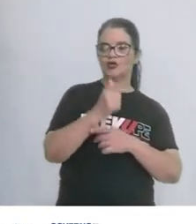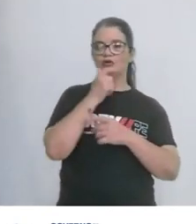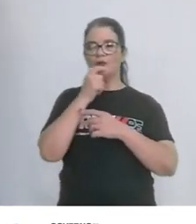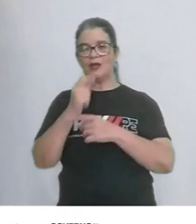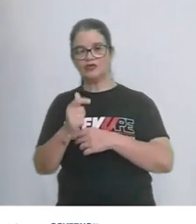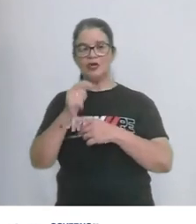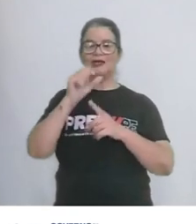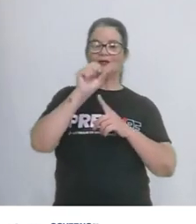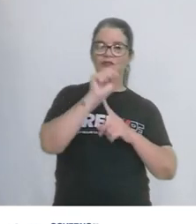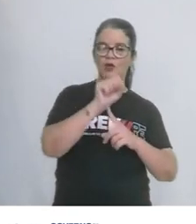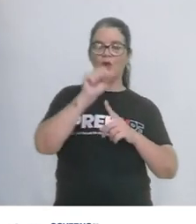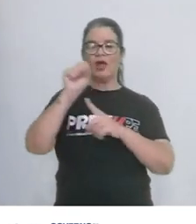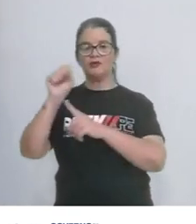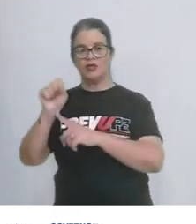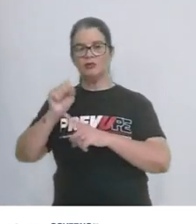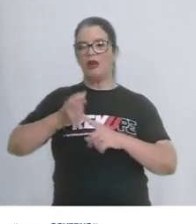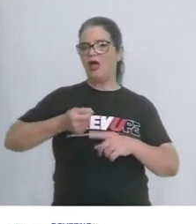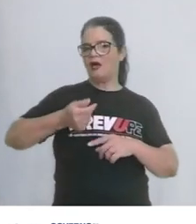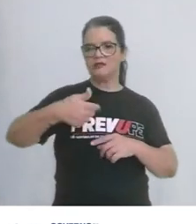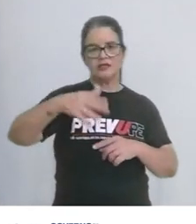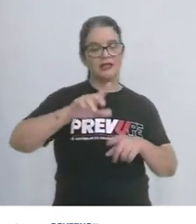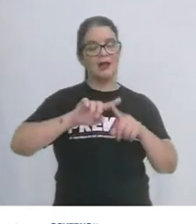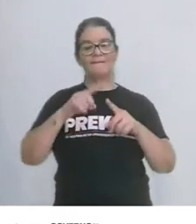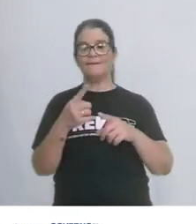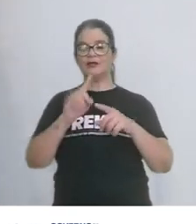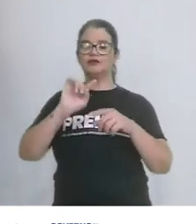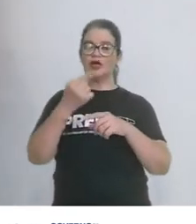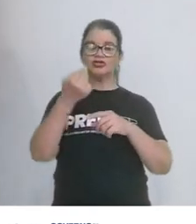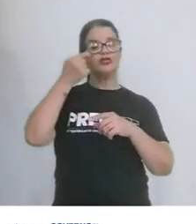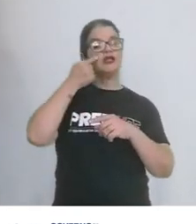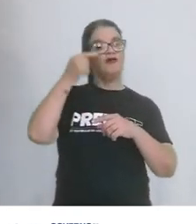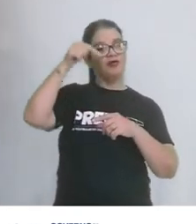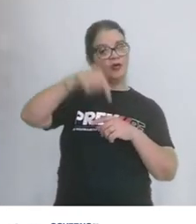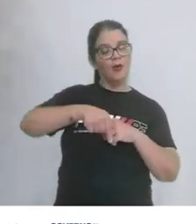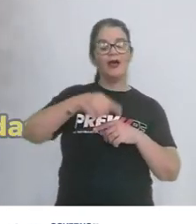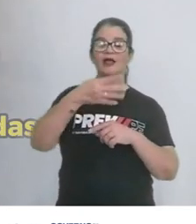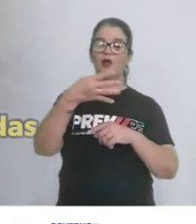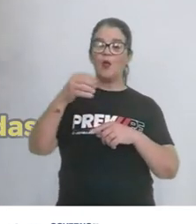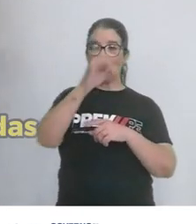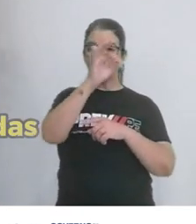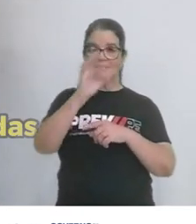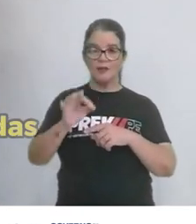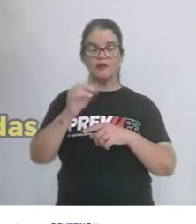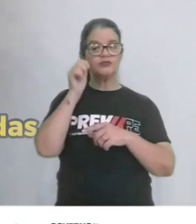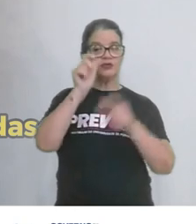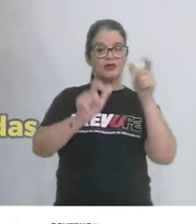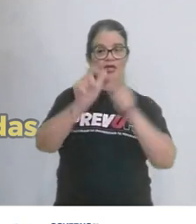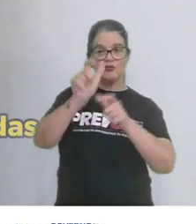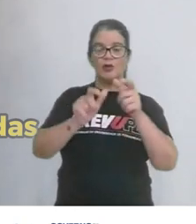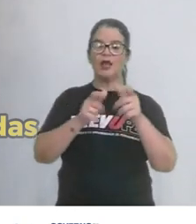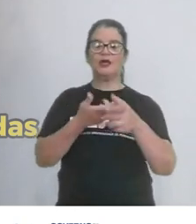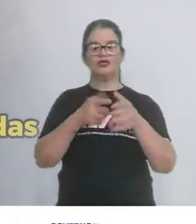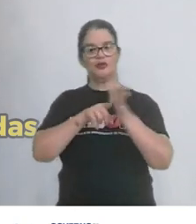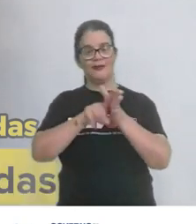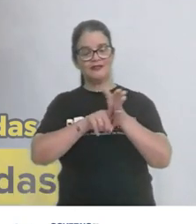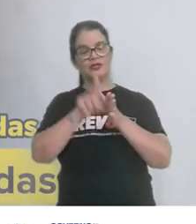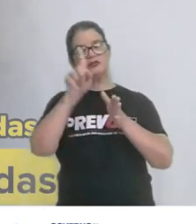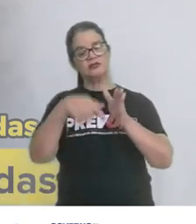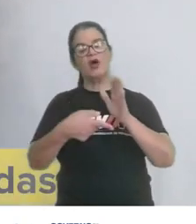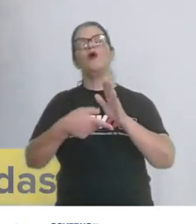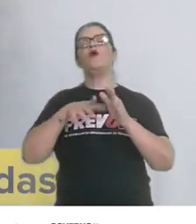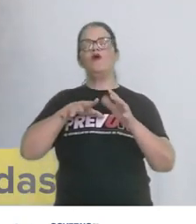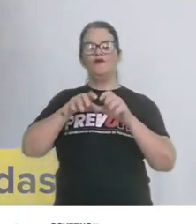singular com singular, etc. No exemplo que a gente está vendo aqui, 40% das mulheres pesquisadas são recém